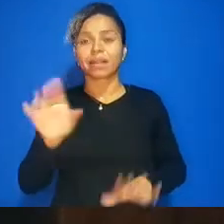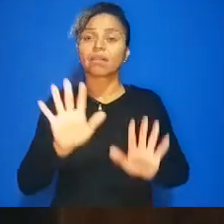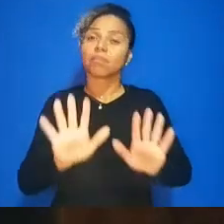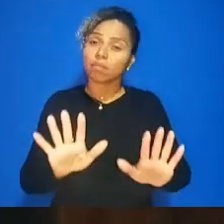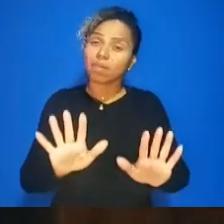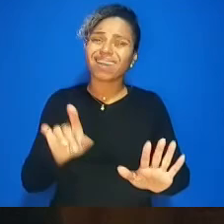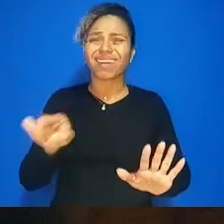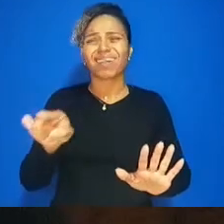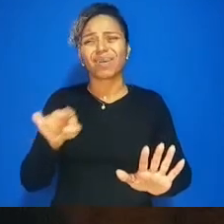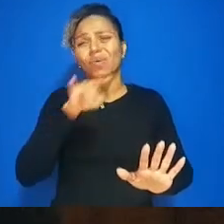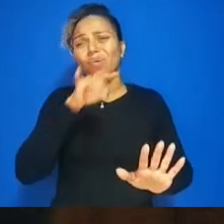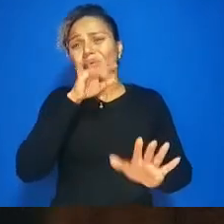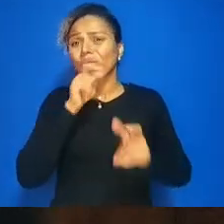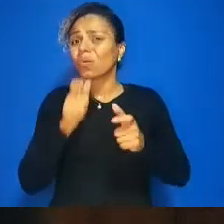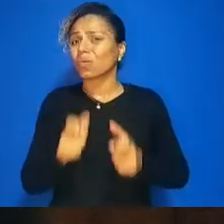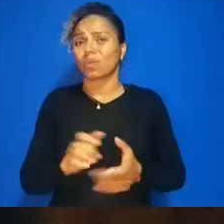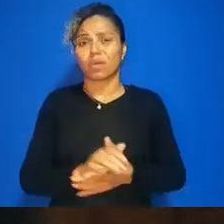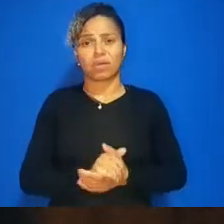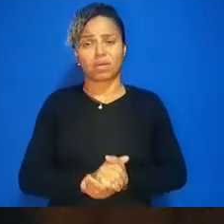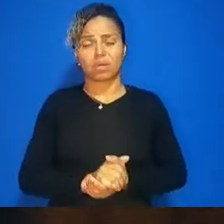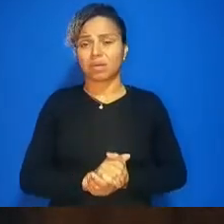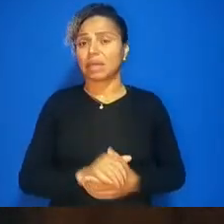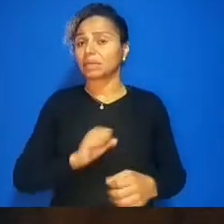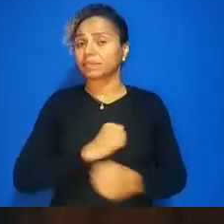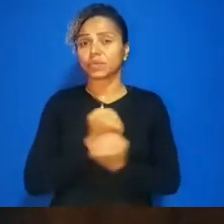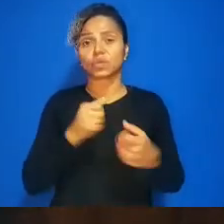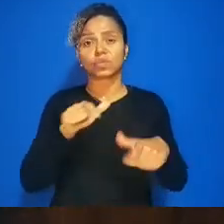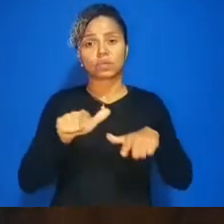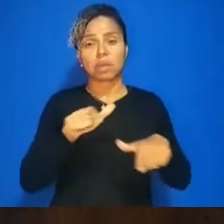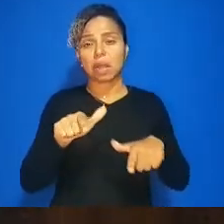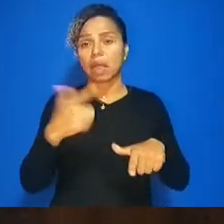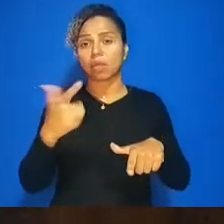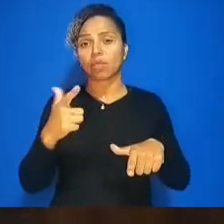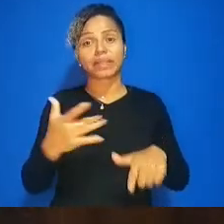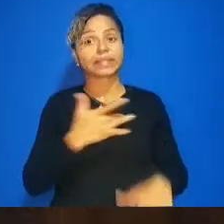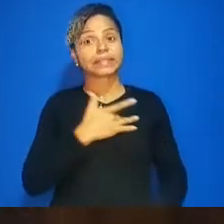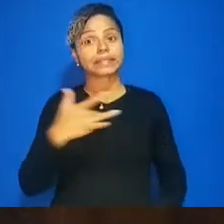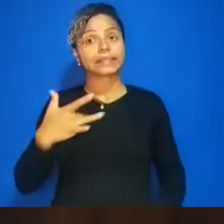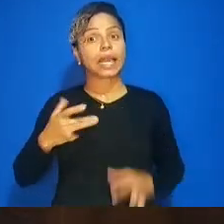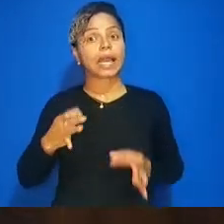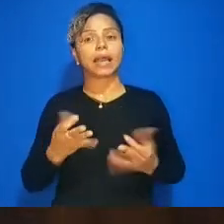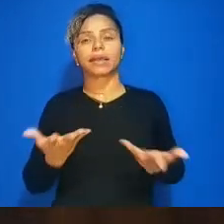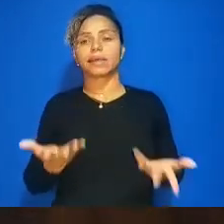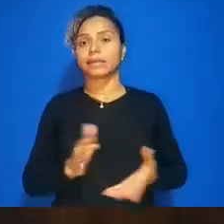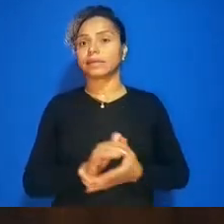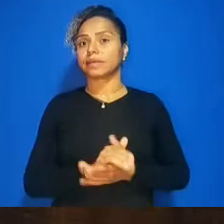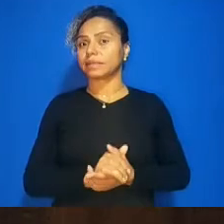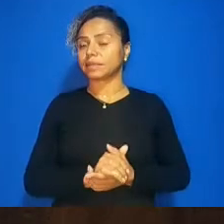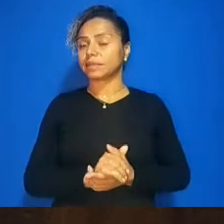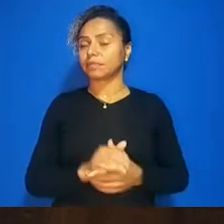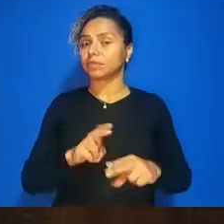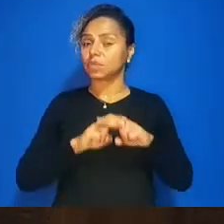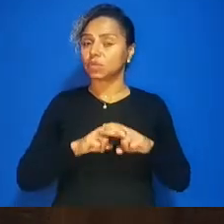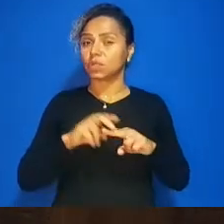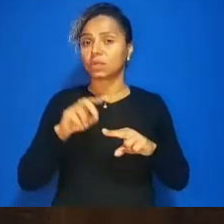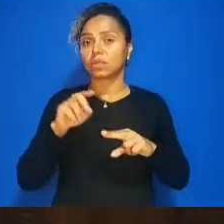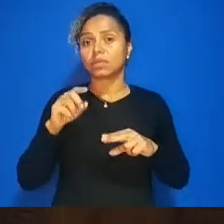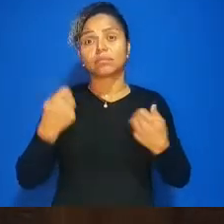insalubre não há condição de eles se manterem lá se não houver uma reforma geral